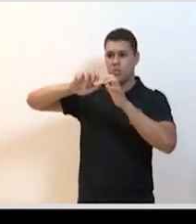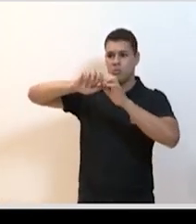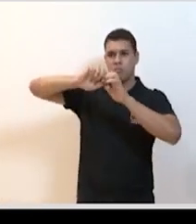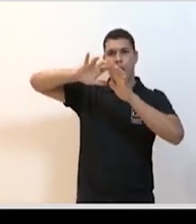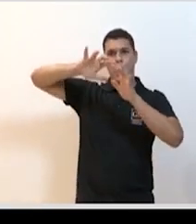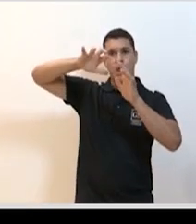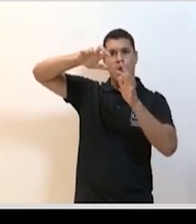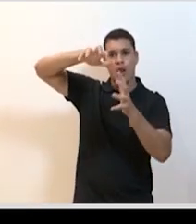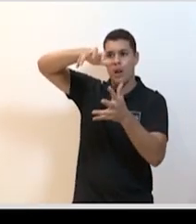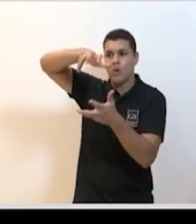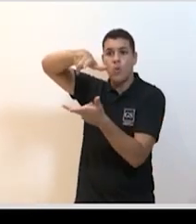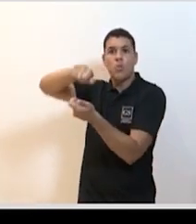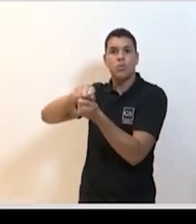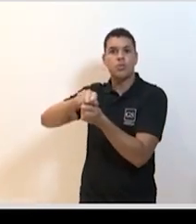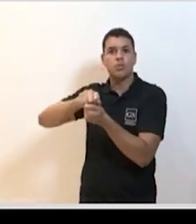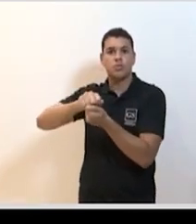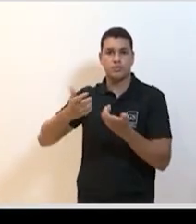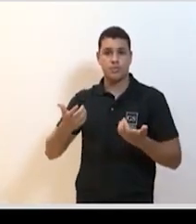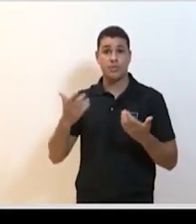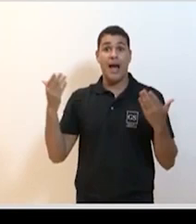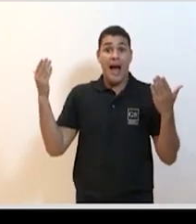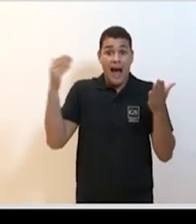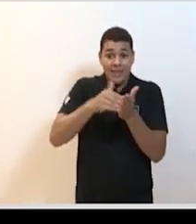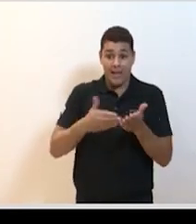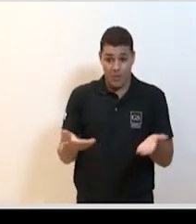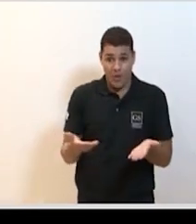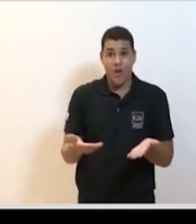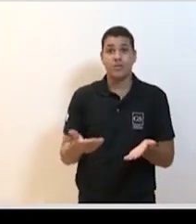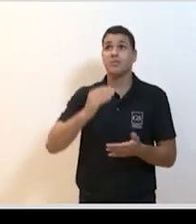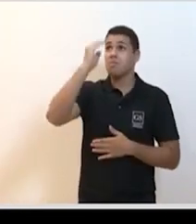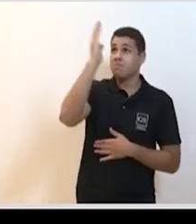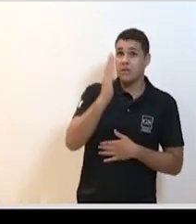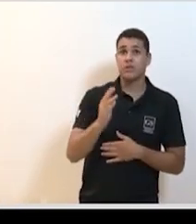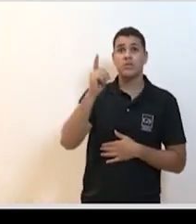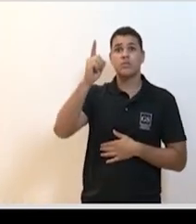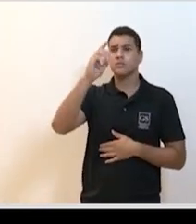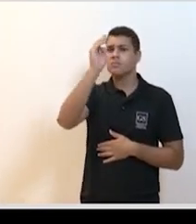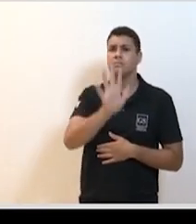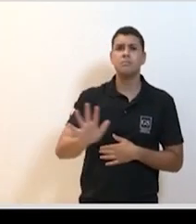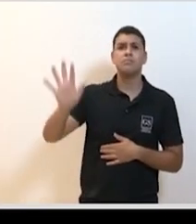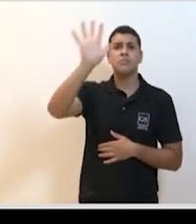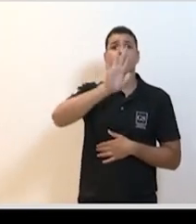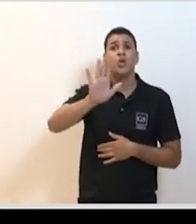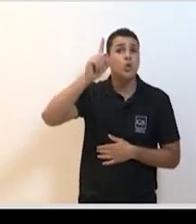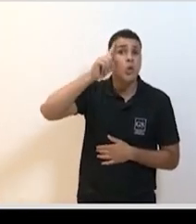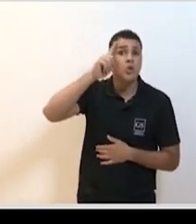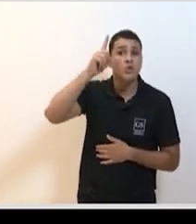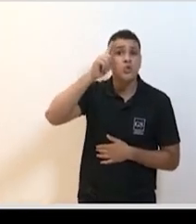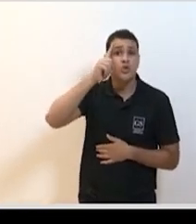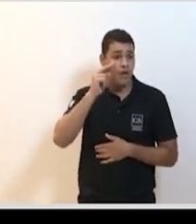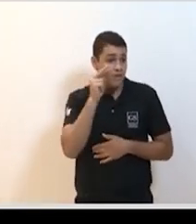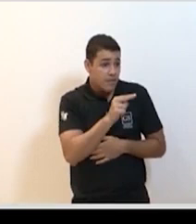ganha o mundo. Próximo, por favor. Até chegar a esse gráfico de hoje. E esse gráfico a gente tem que fotografar todo dia, porque